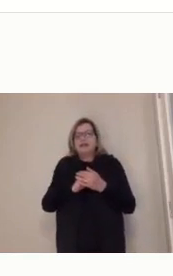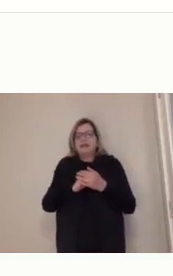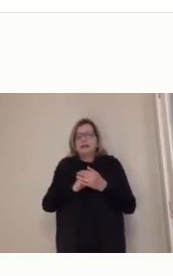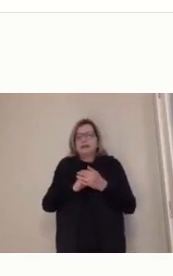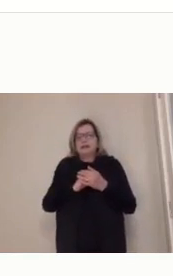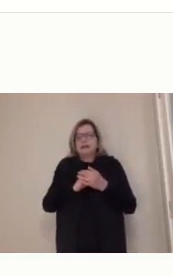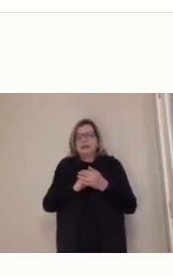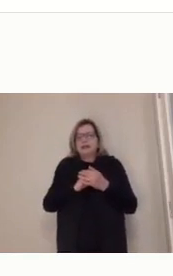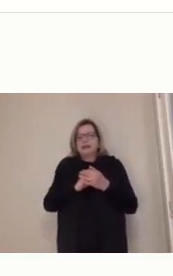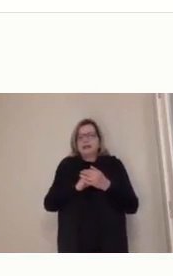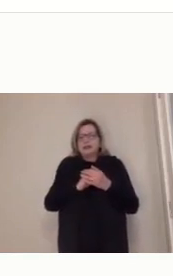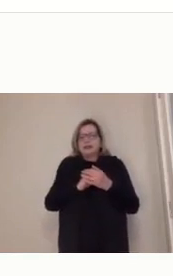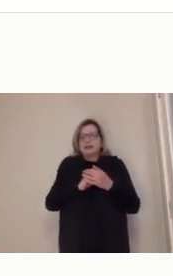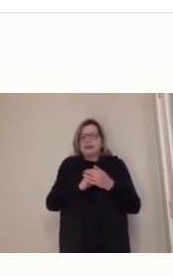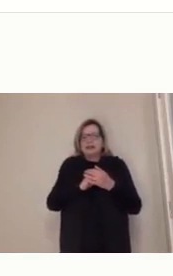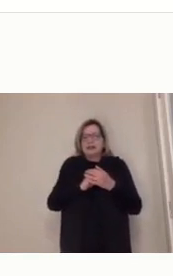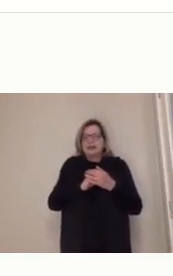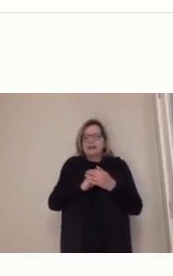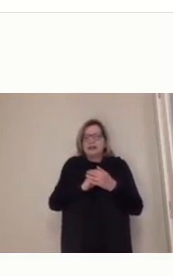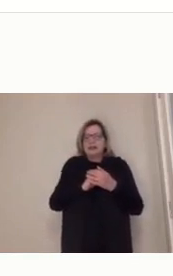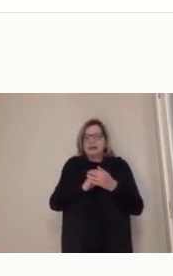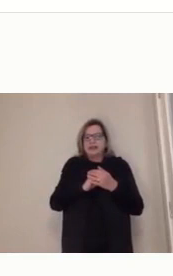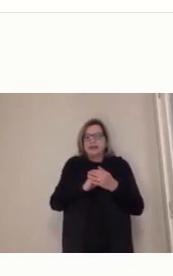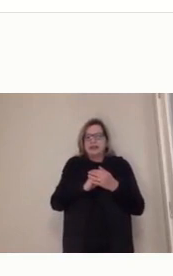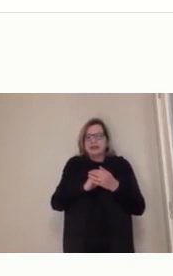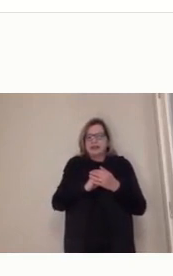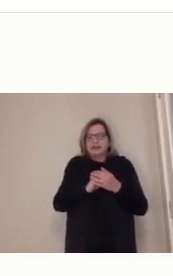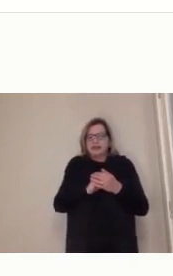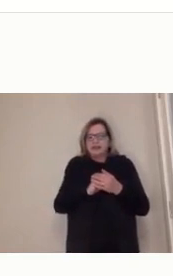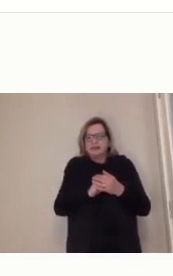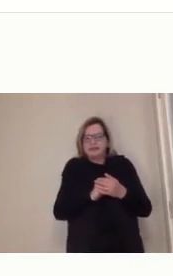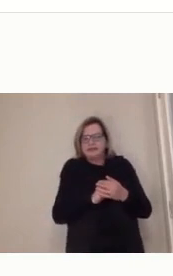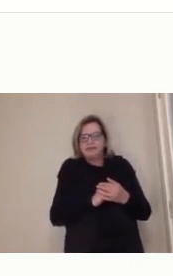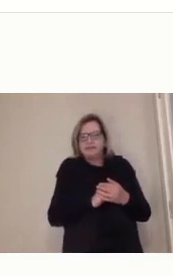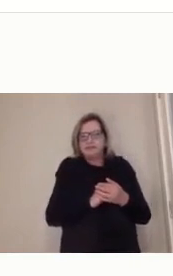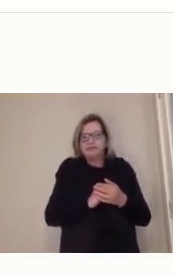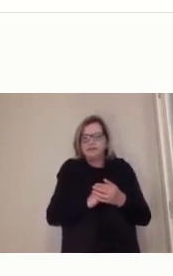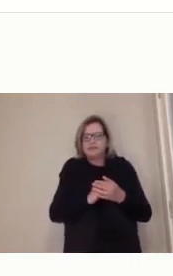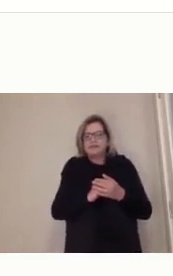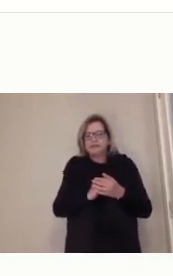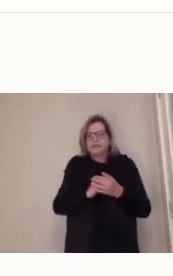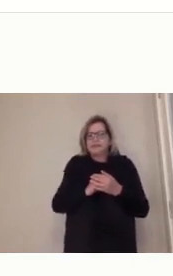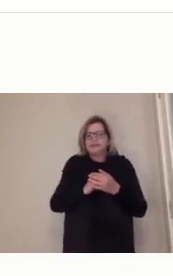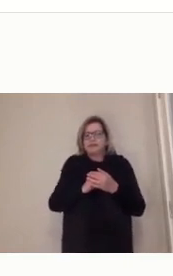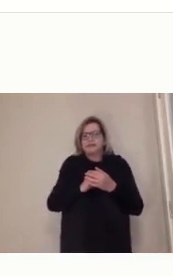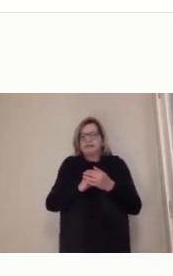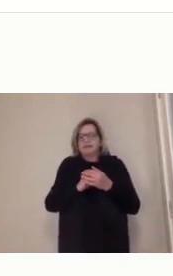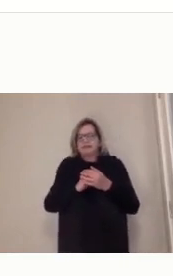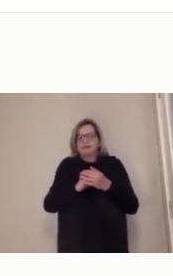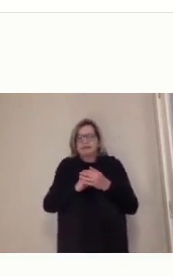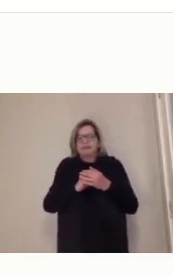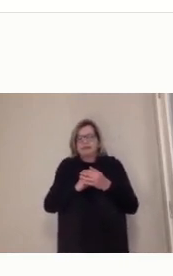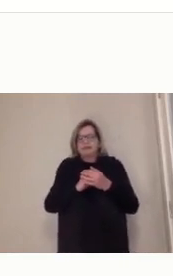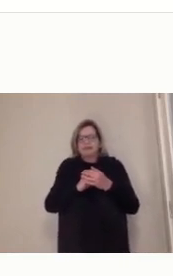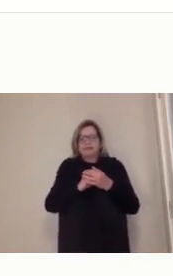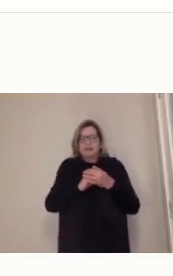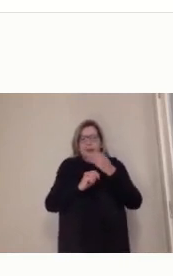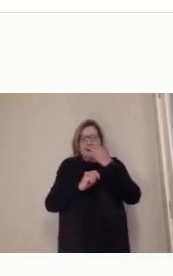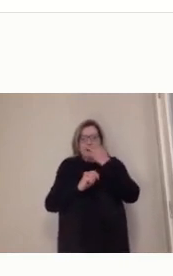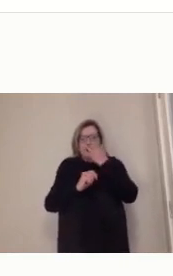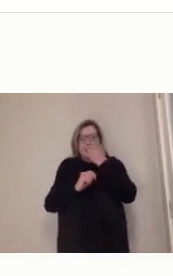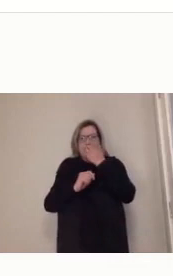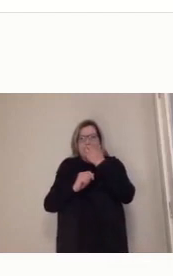você abriu o microfone, por favor? Ah, obrigada, né? Mas pode colocar sua questão no chat, que a gente responde aí, tranquilamente, tá bom?